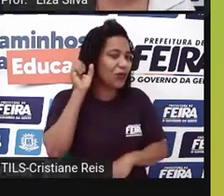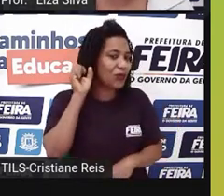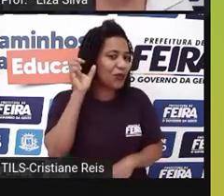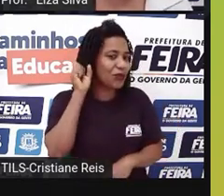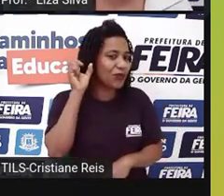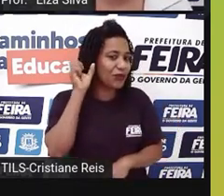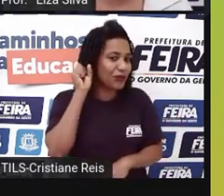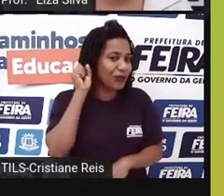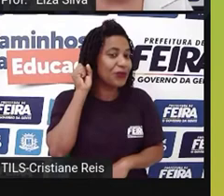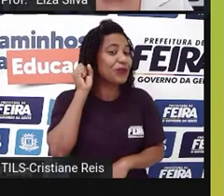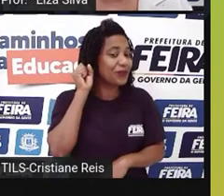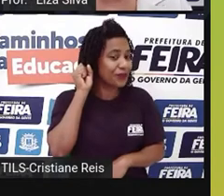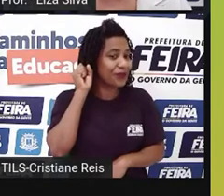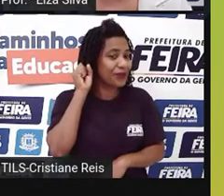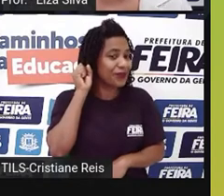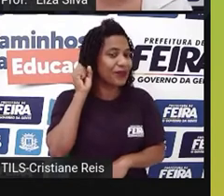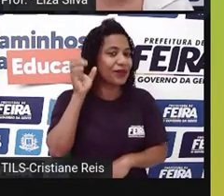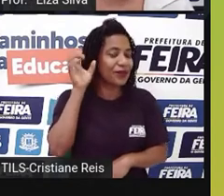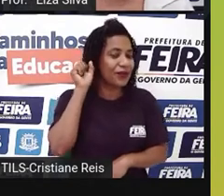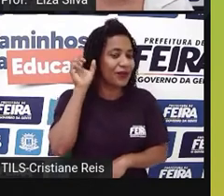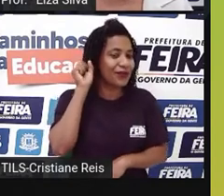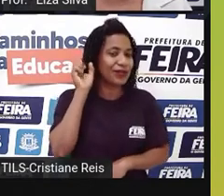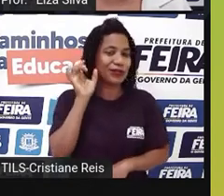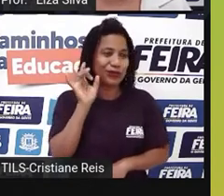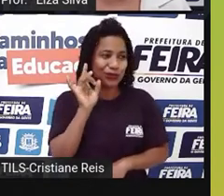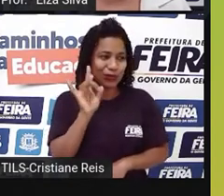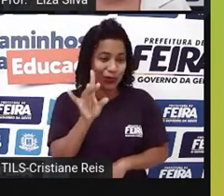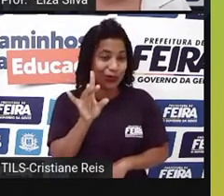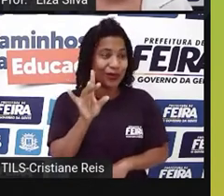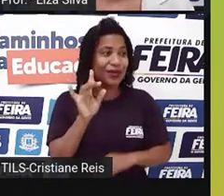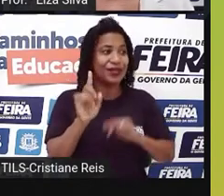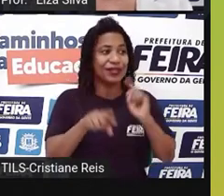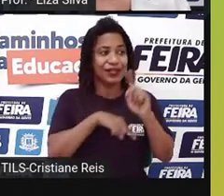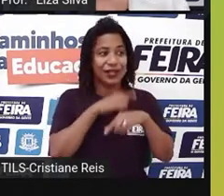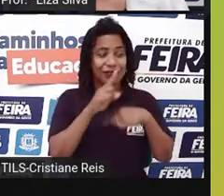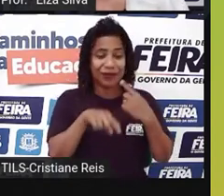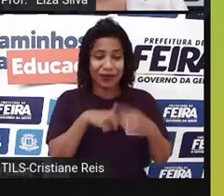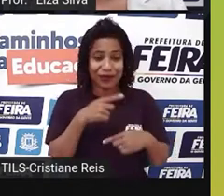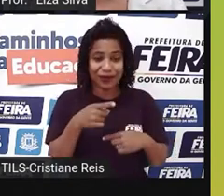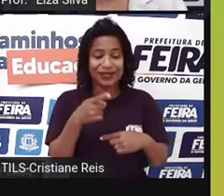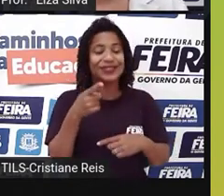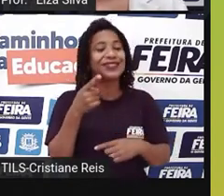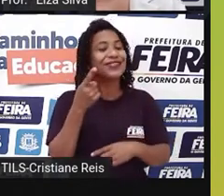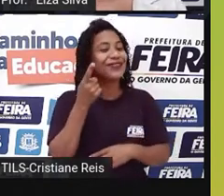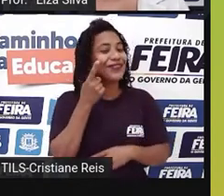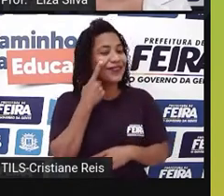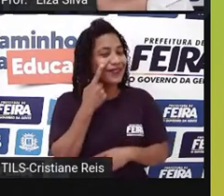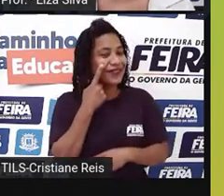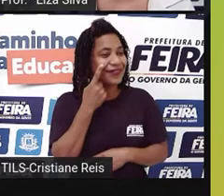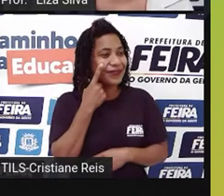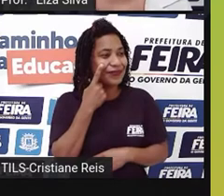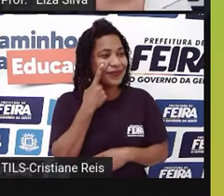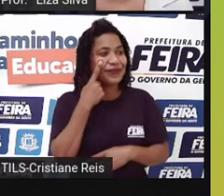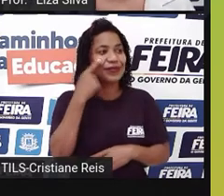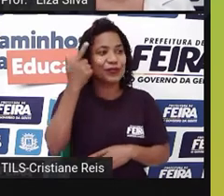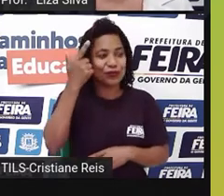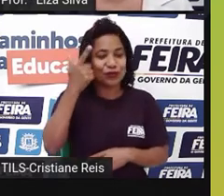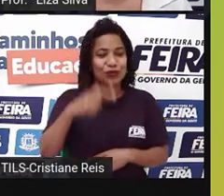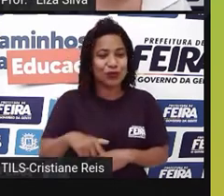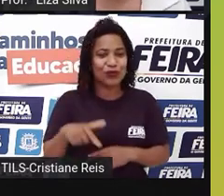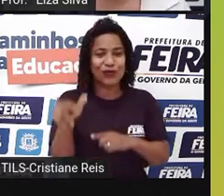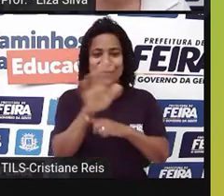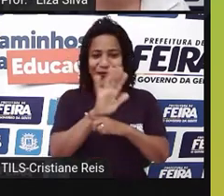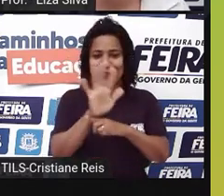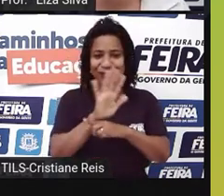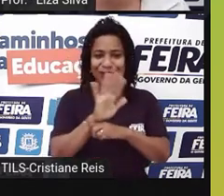em inglês. Apenas ouvindo sem legenda. E depois, eu vou colocar novamente o vídeo com